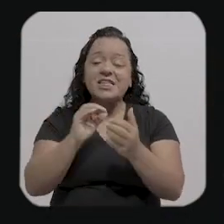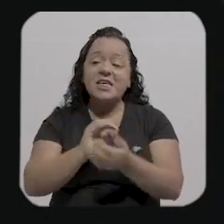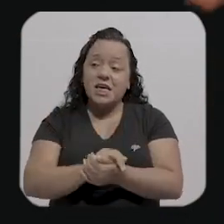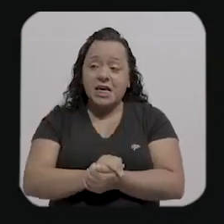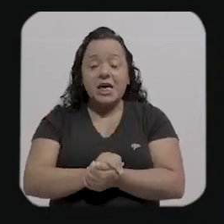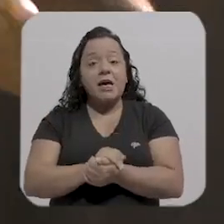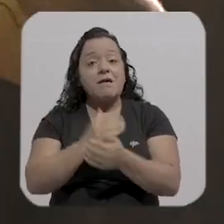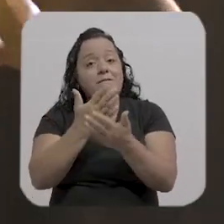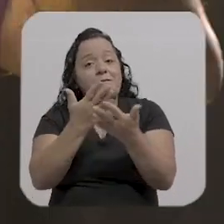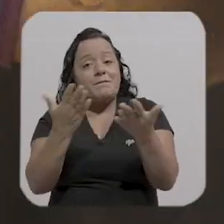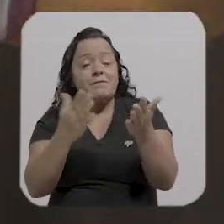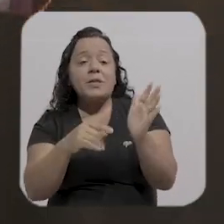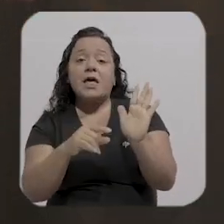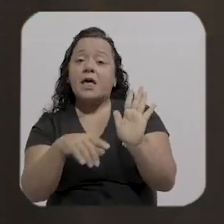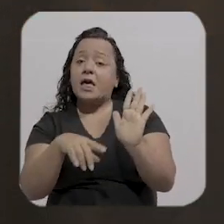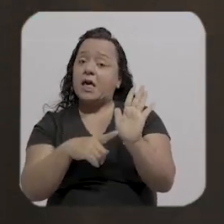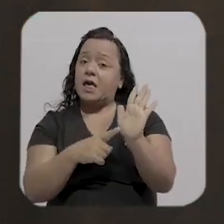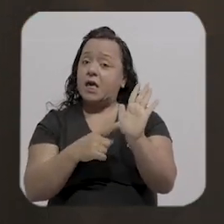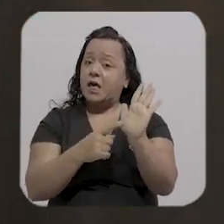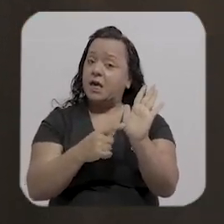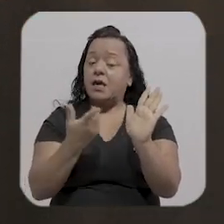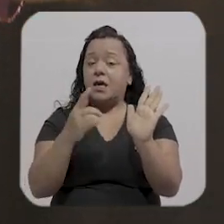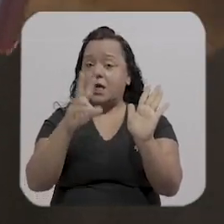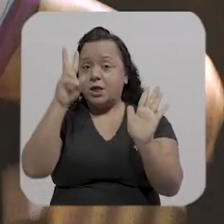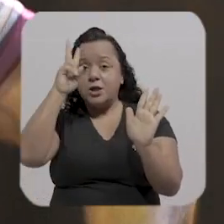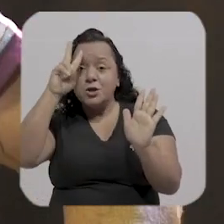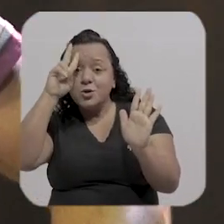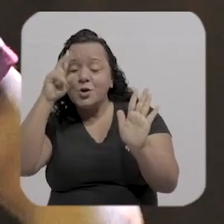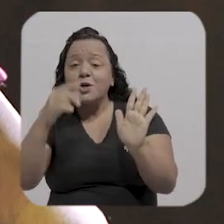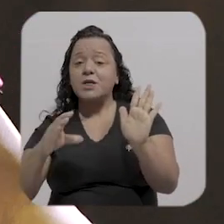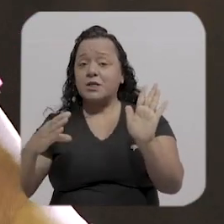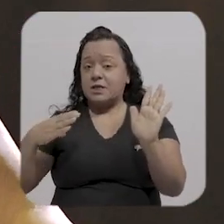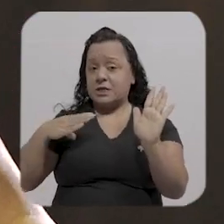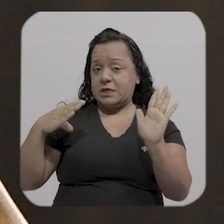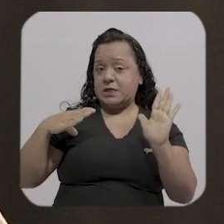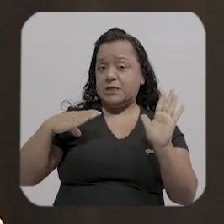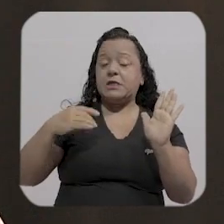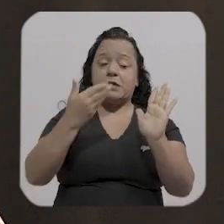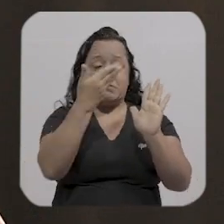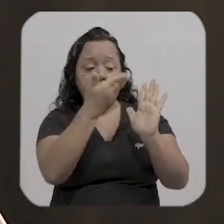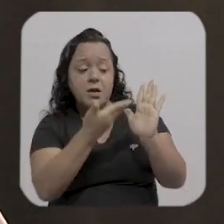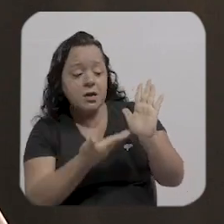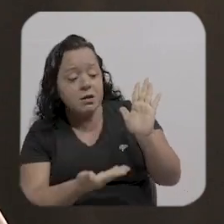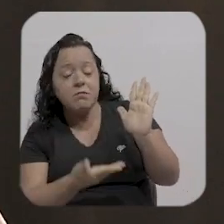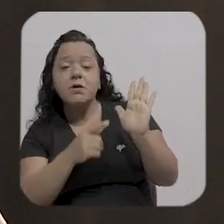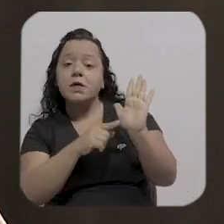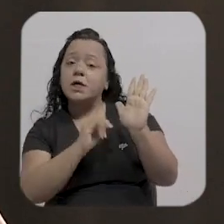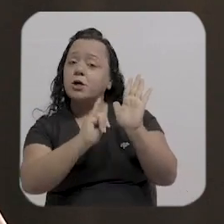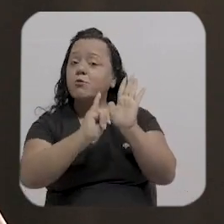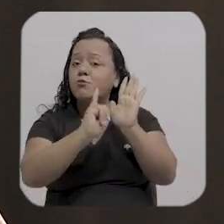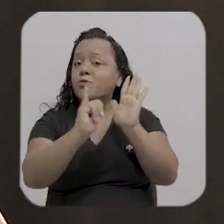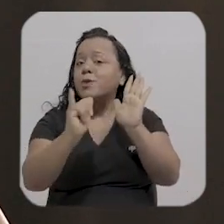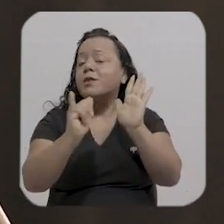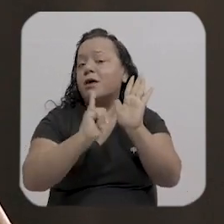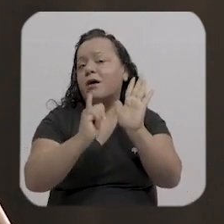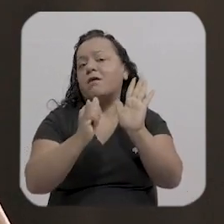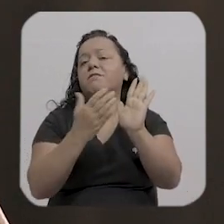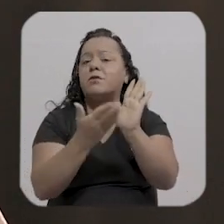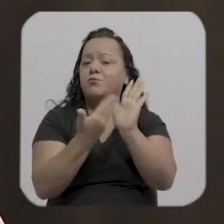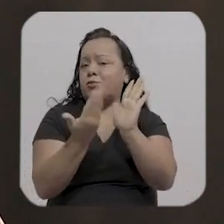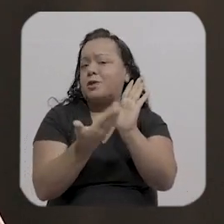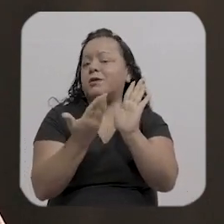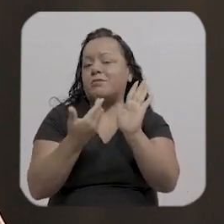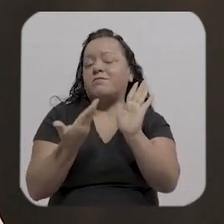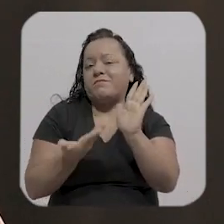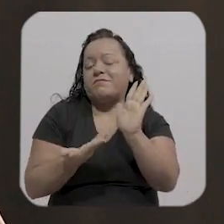oficiais, de falar, não, a história da cidade é essa, aí contava, e eu gostava muito disso, naquele